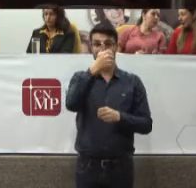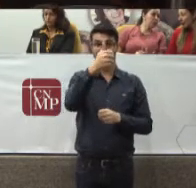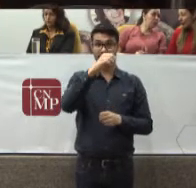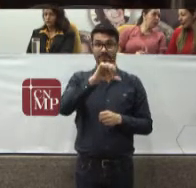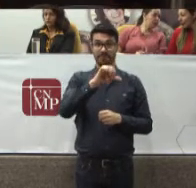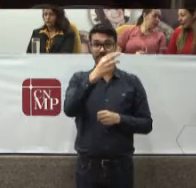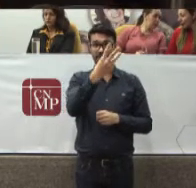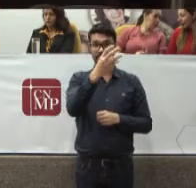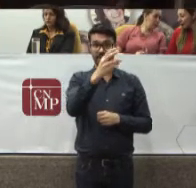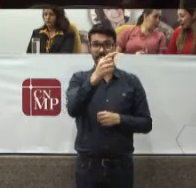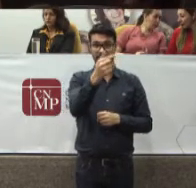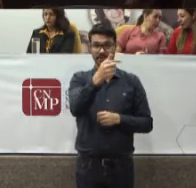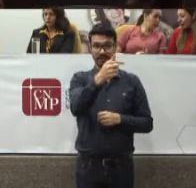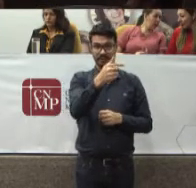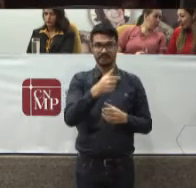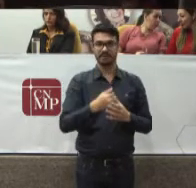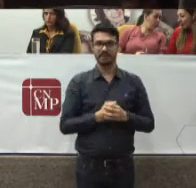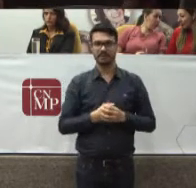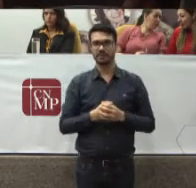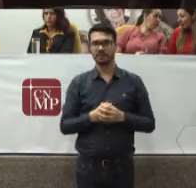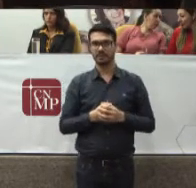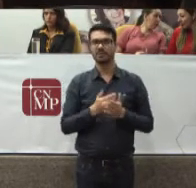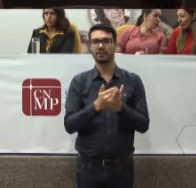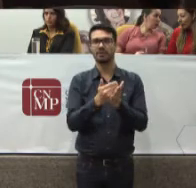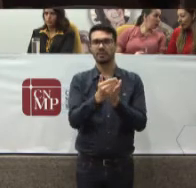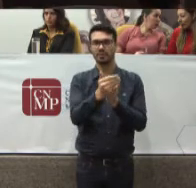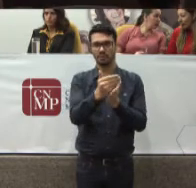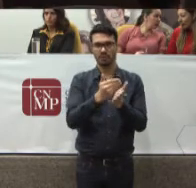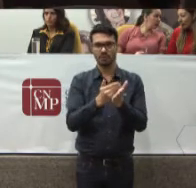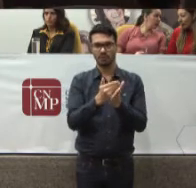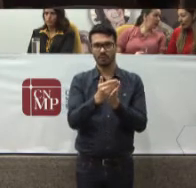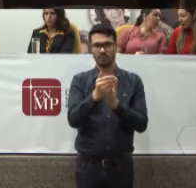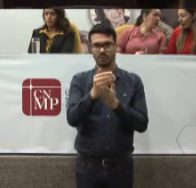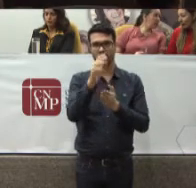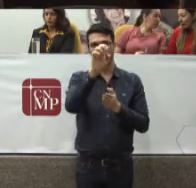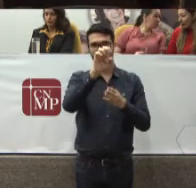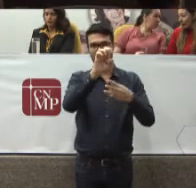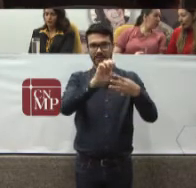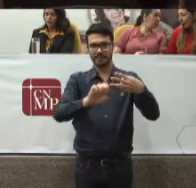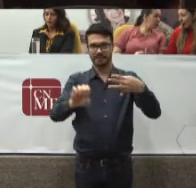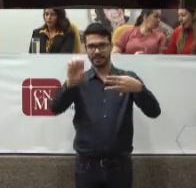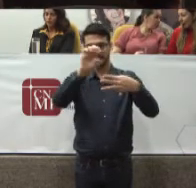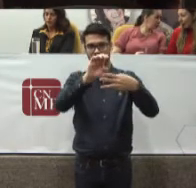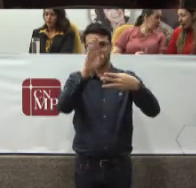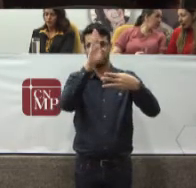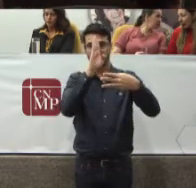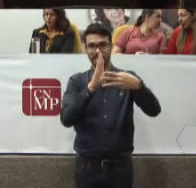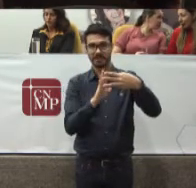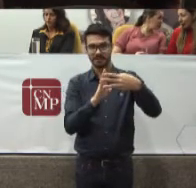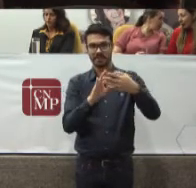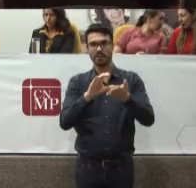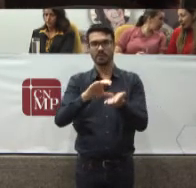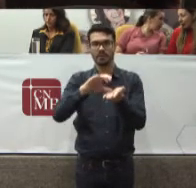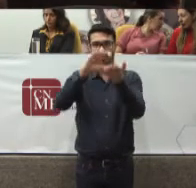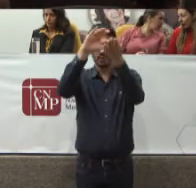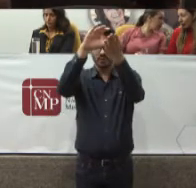Era instituído No Estado Brasileiro O Conselho Nacional de Saúde